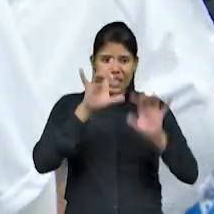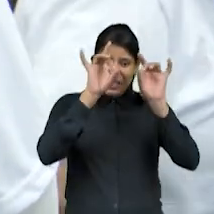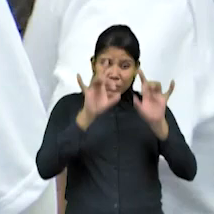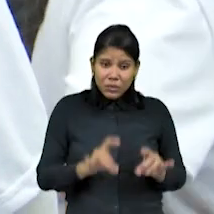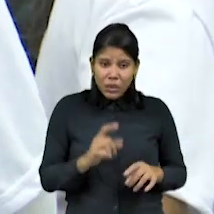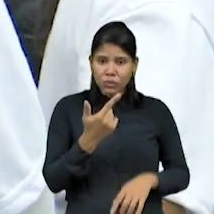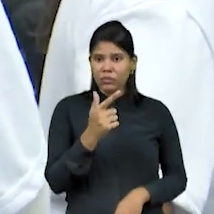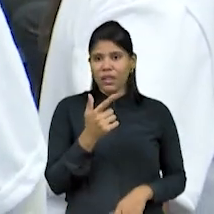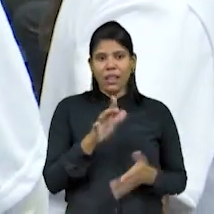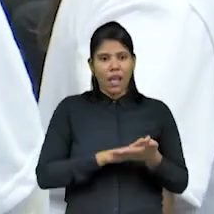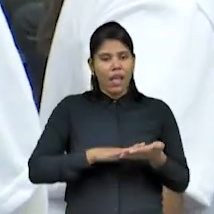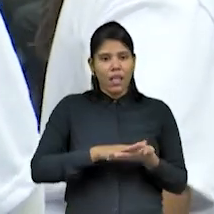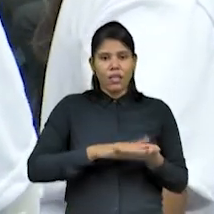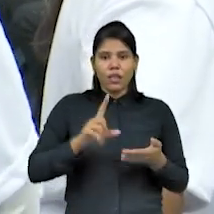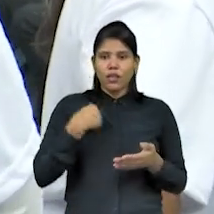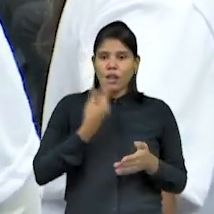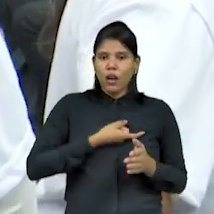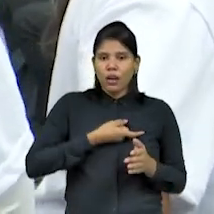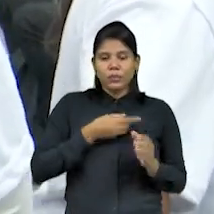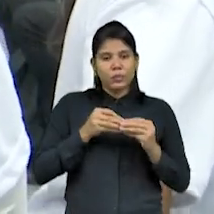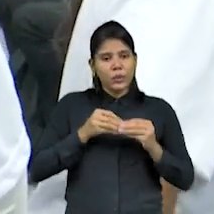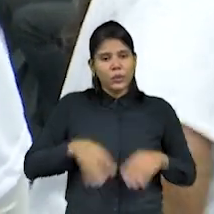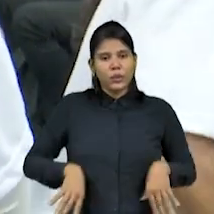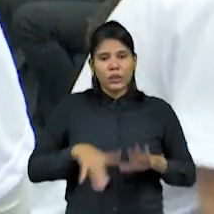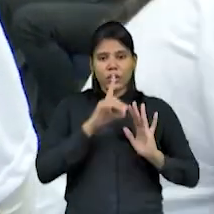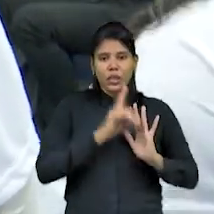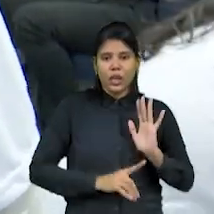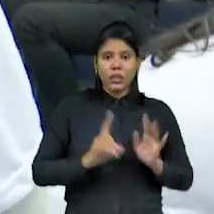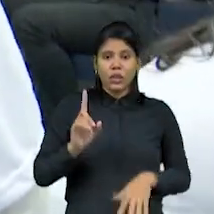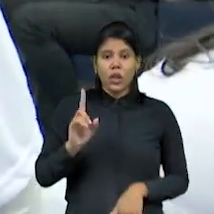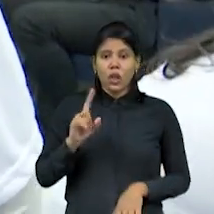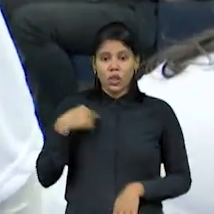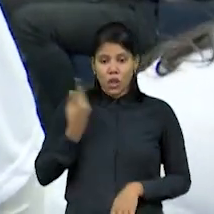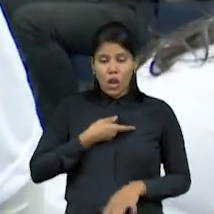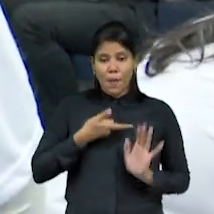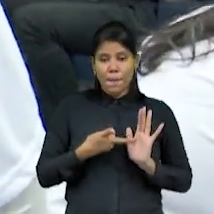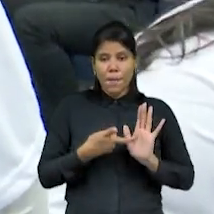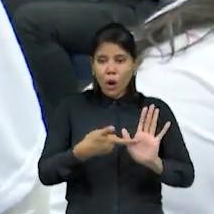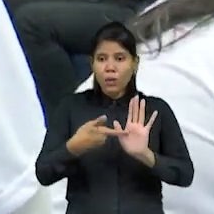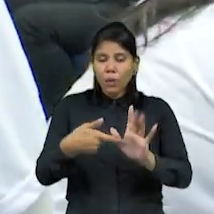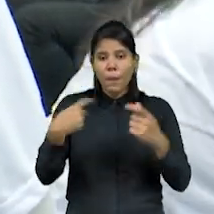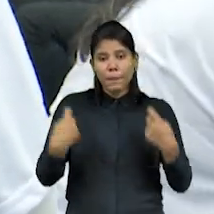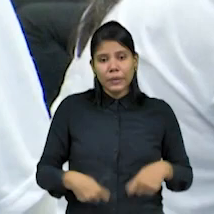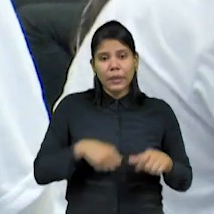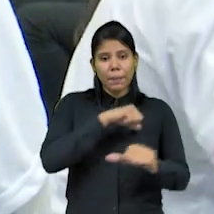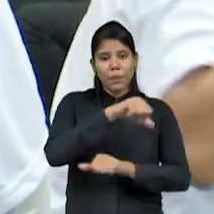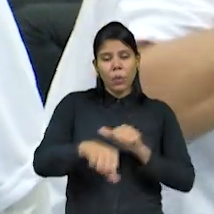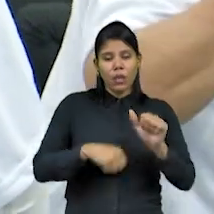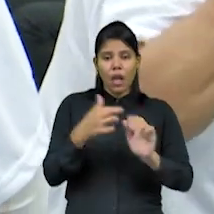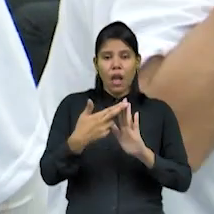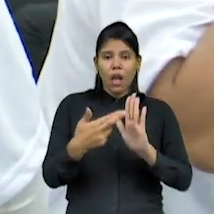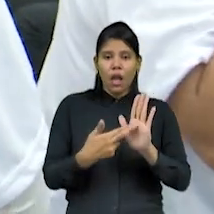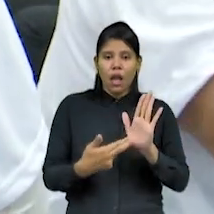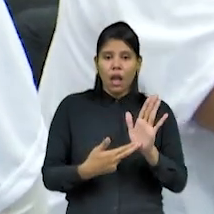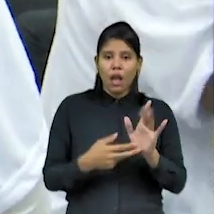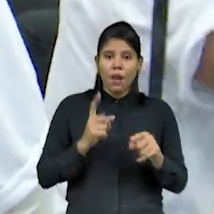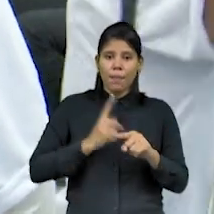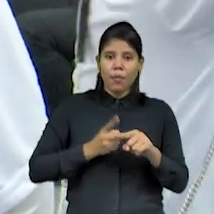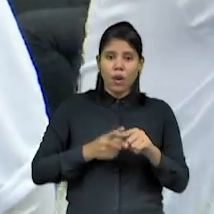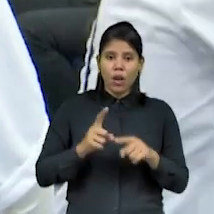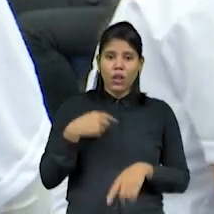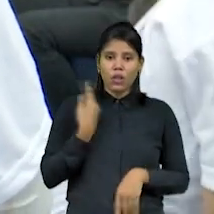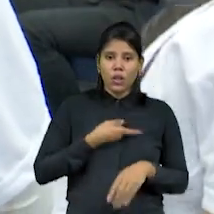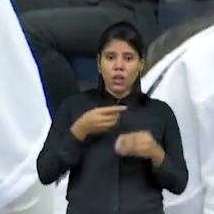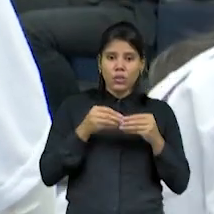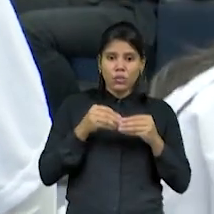Então, a gente vive mostrando para eles que a gente tem a necessidade de mudar esse regime porque nós estamos há mais de